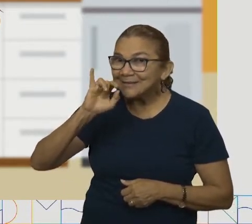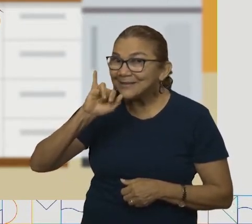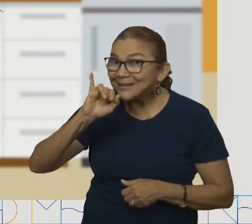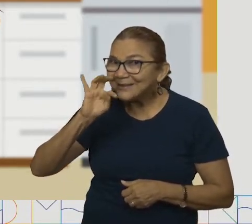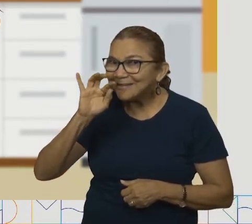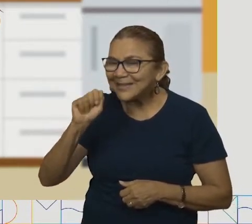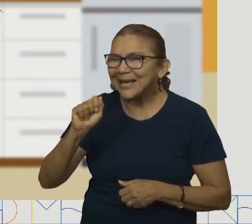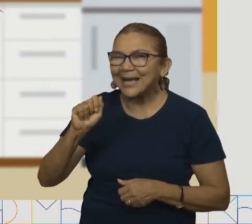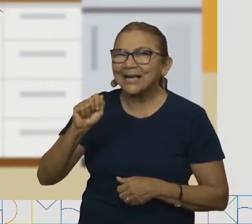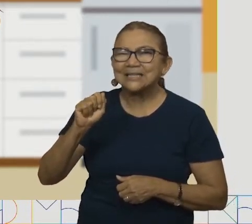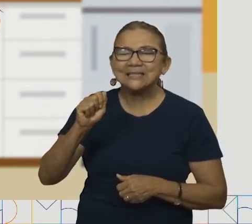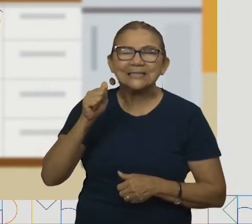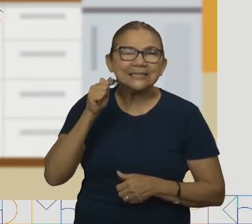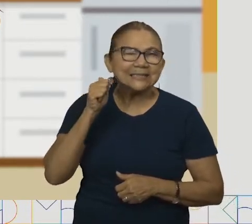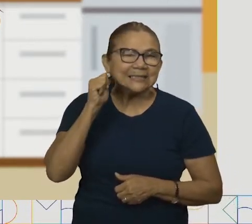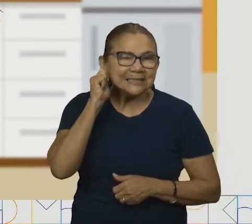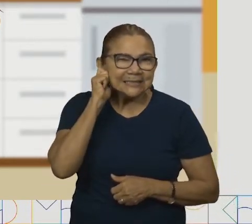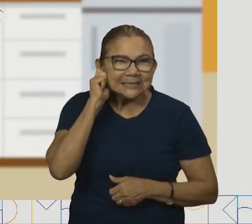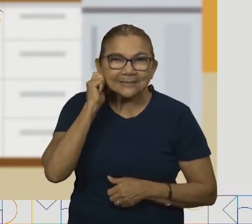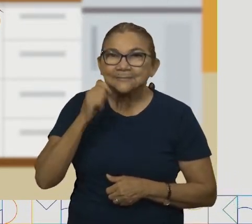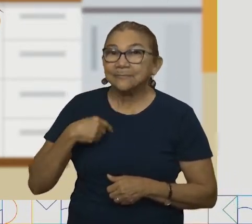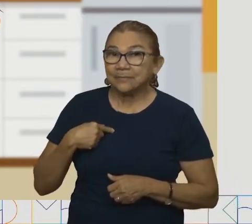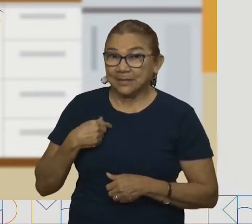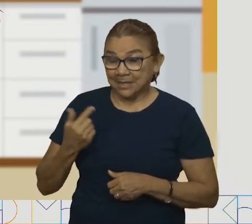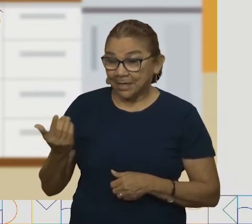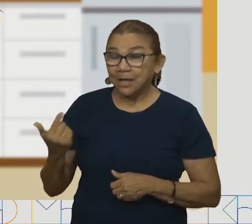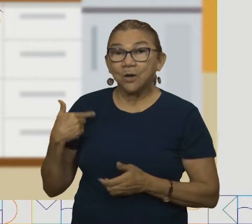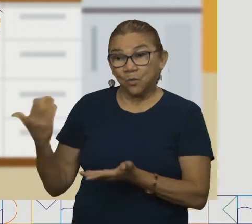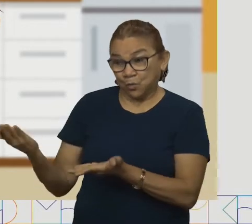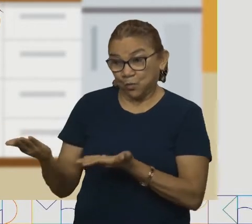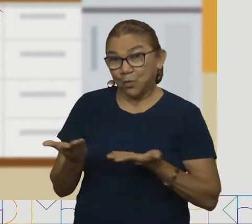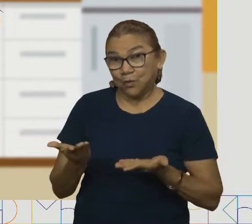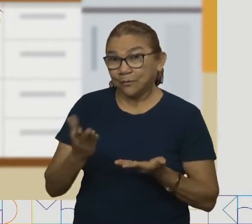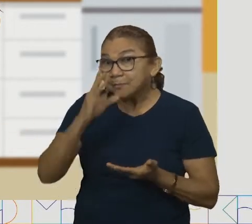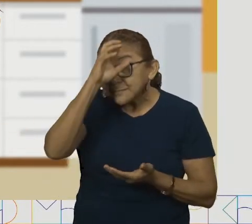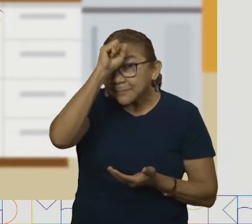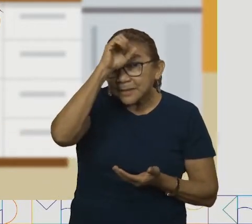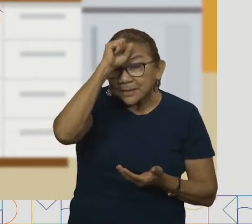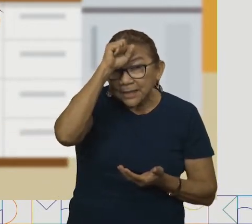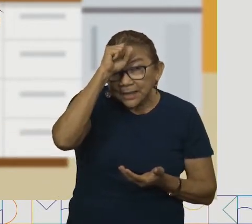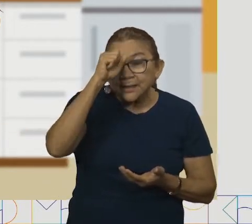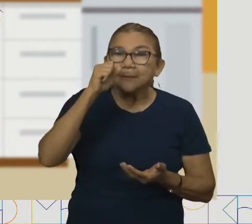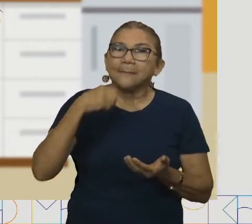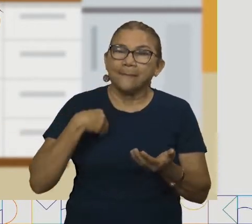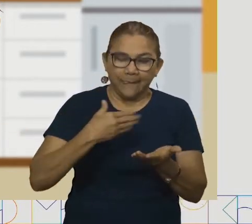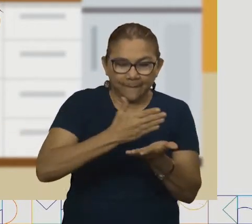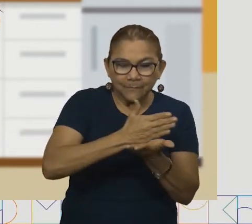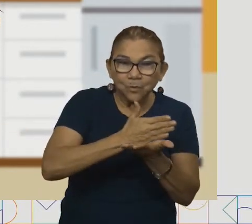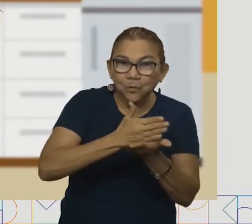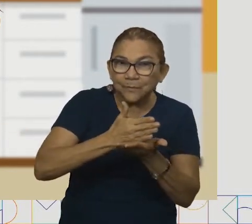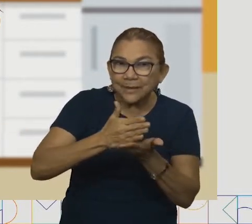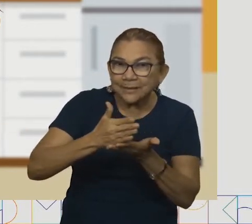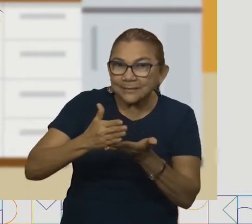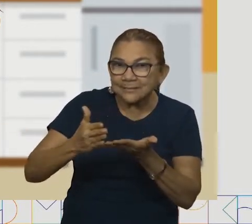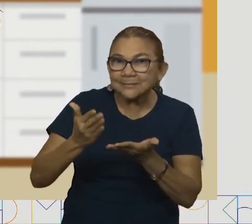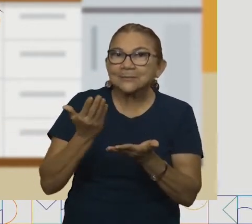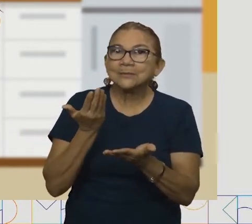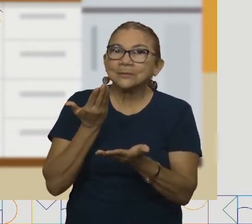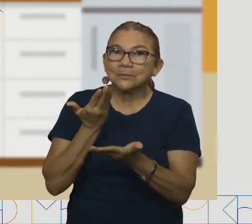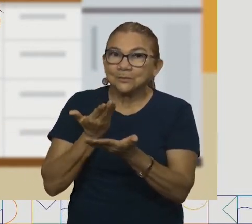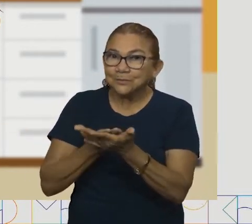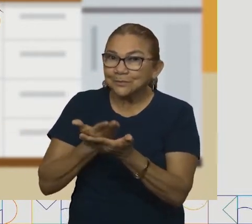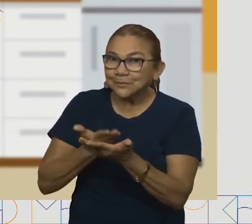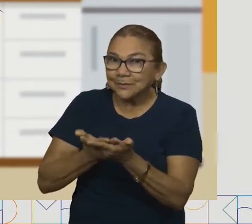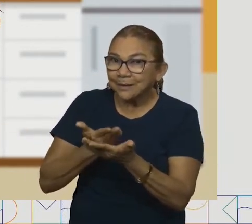de ler. Isso mesmo, vamos ler. Estamos no processo de conhecer as palavras. Vamos conhecer a receita,